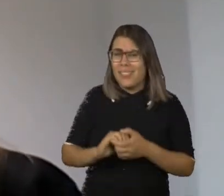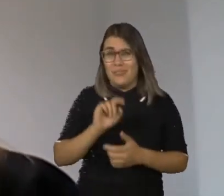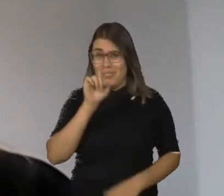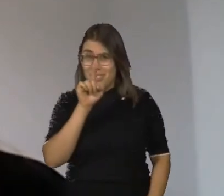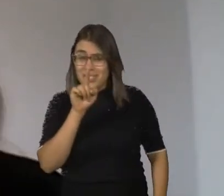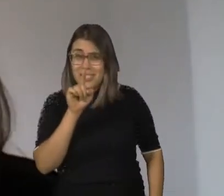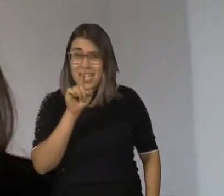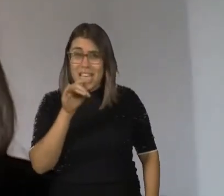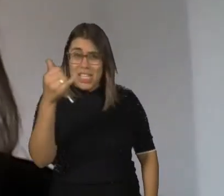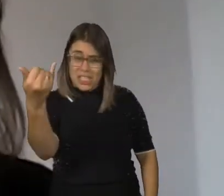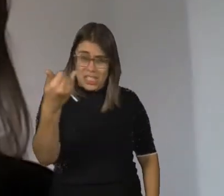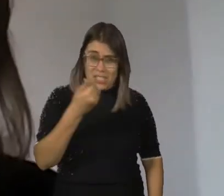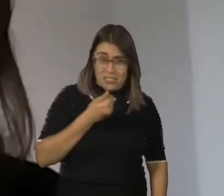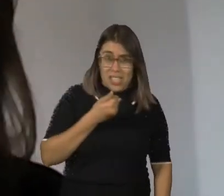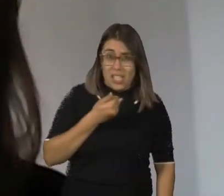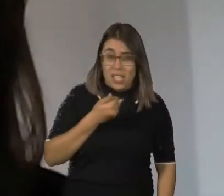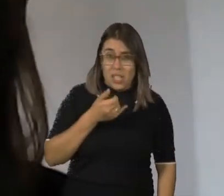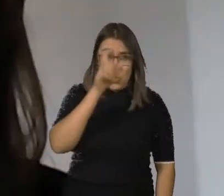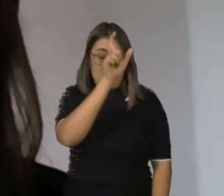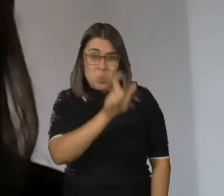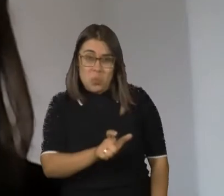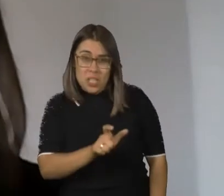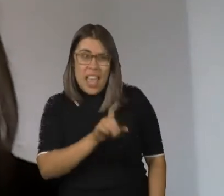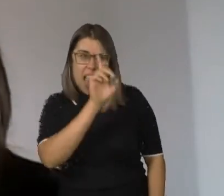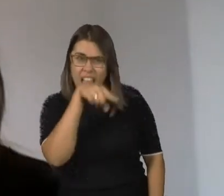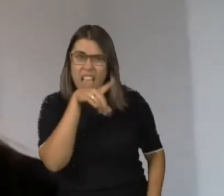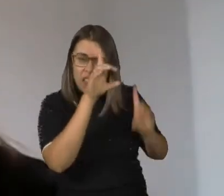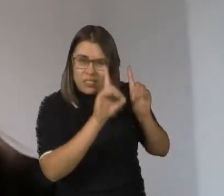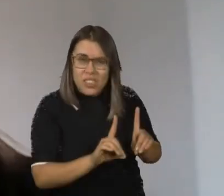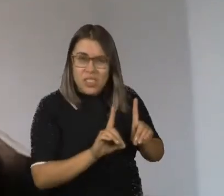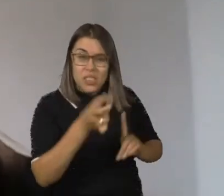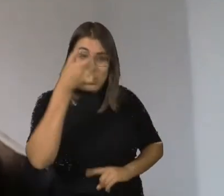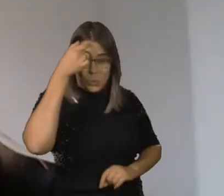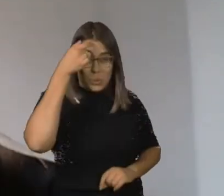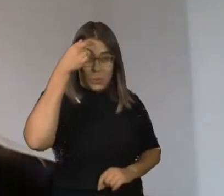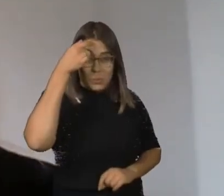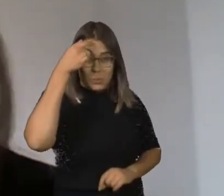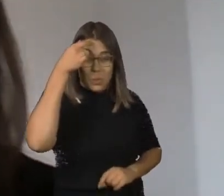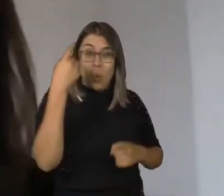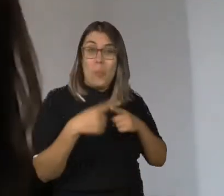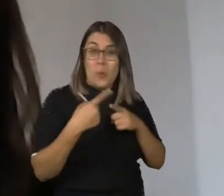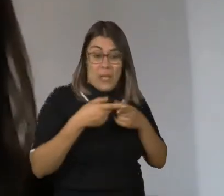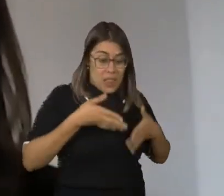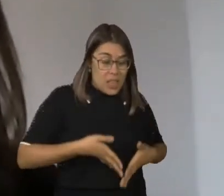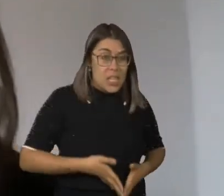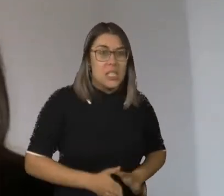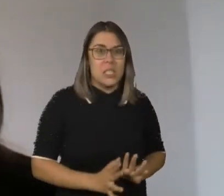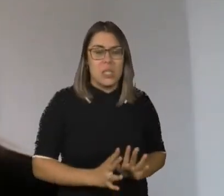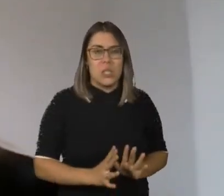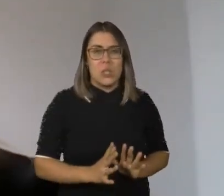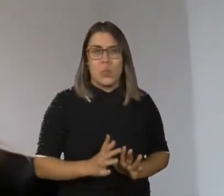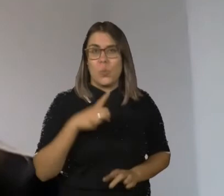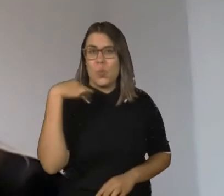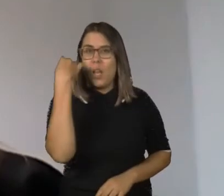dizemos que alguém é deficiente intelectual porque nasceu com a característica